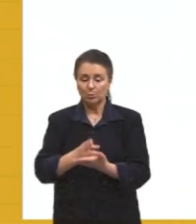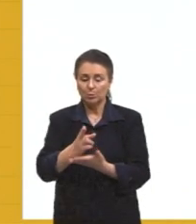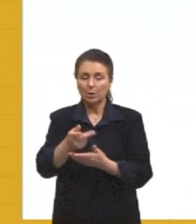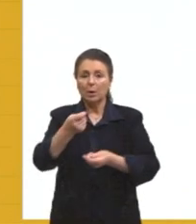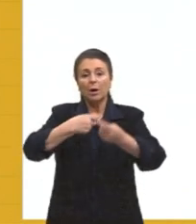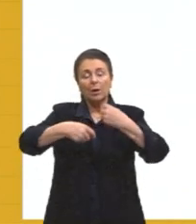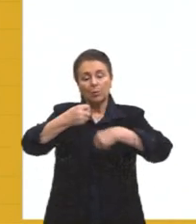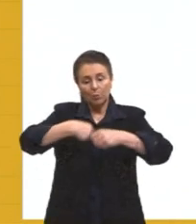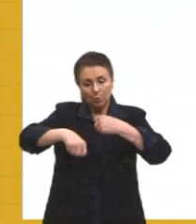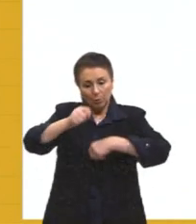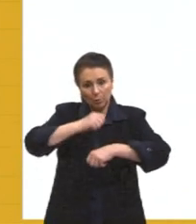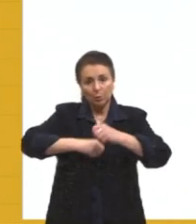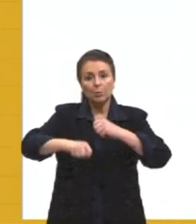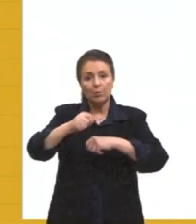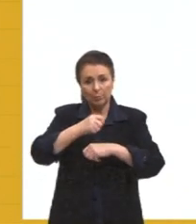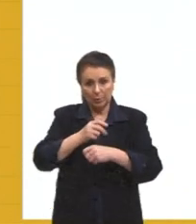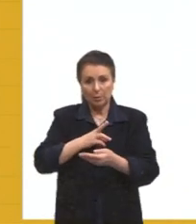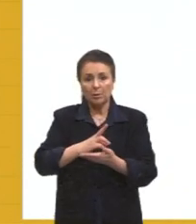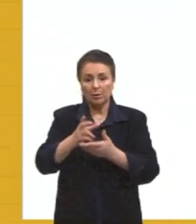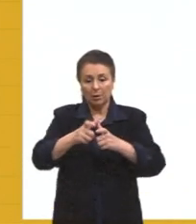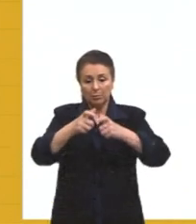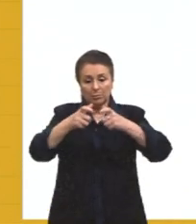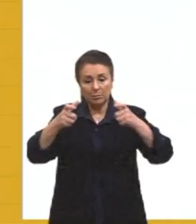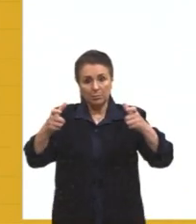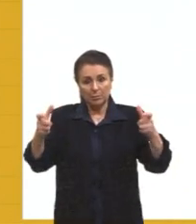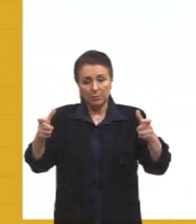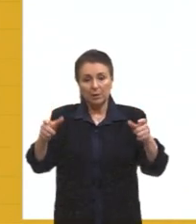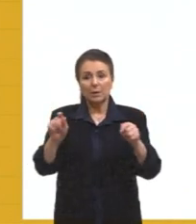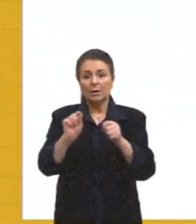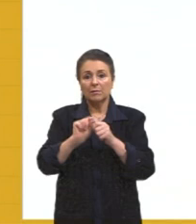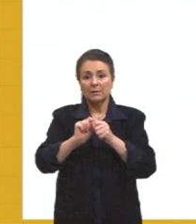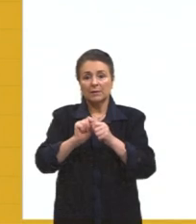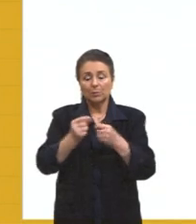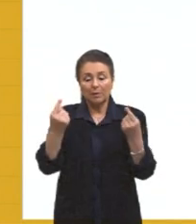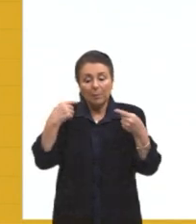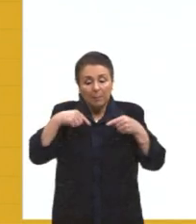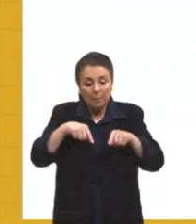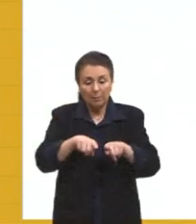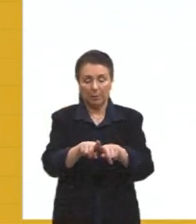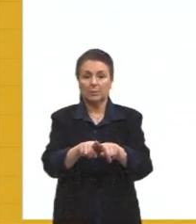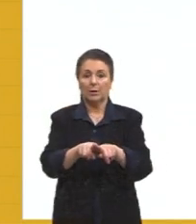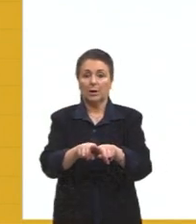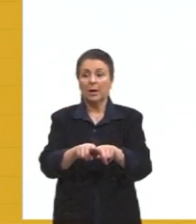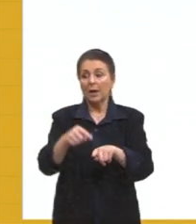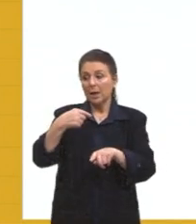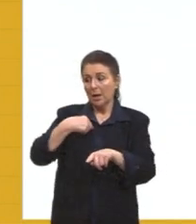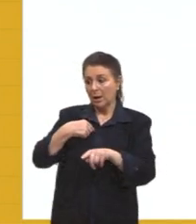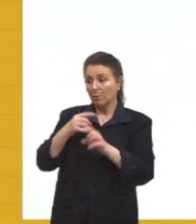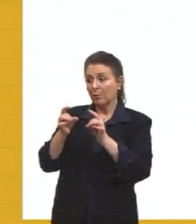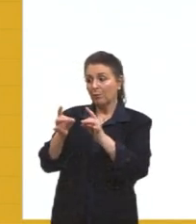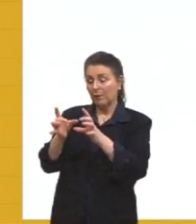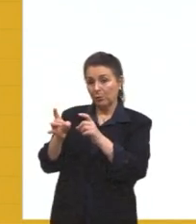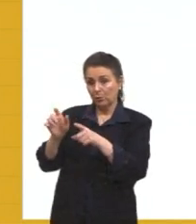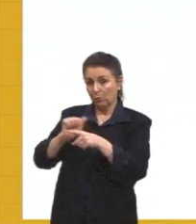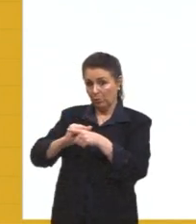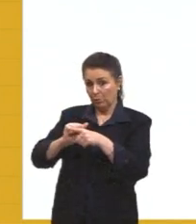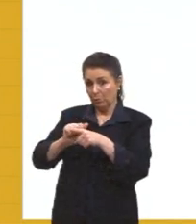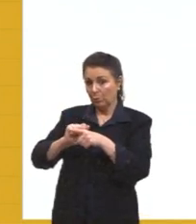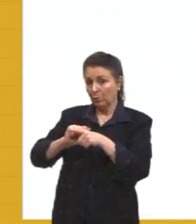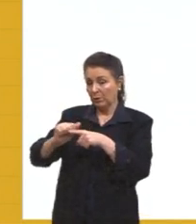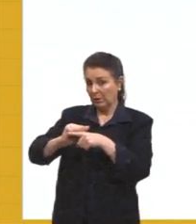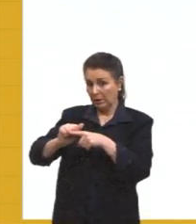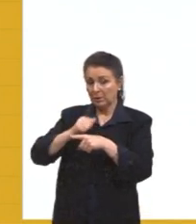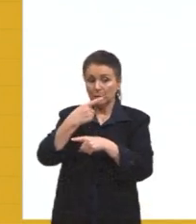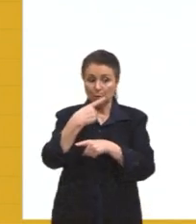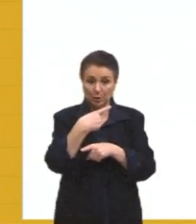aquecida, tá, gurizada. E fazendo essas parcerias, olha, tu vende, eu vendo tênis, vende camiseta, eu compro a camiseta